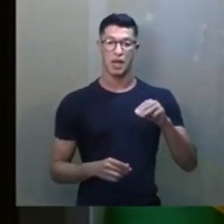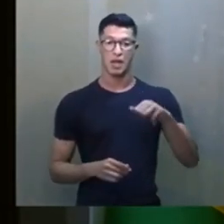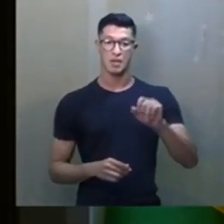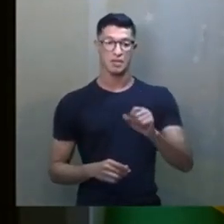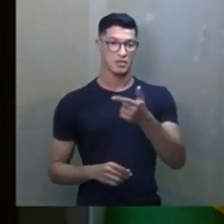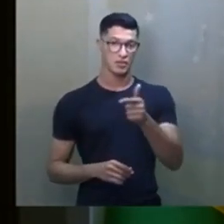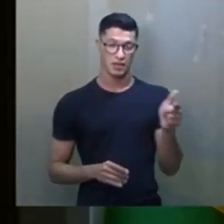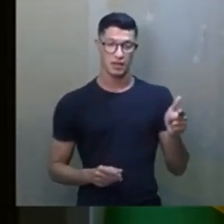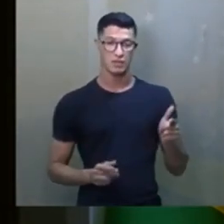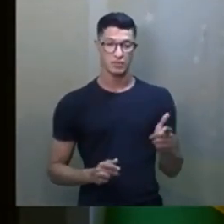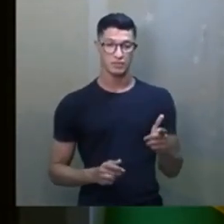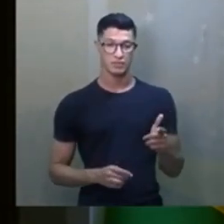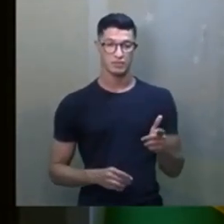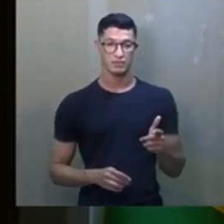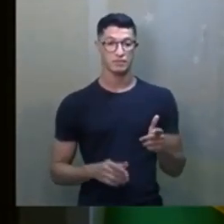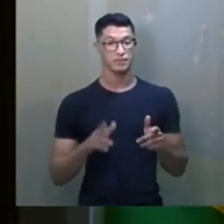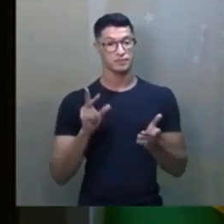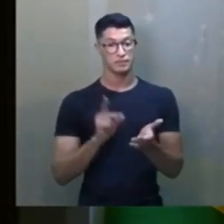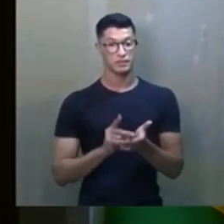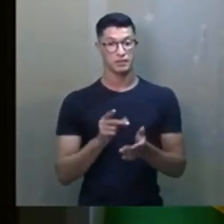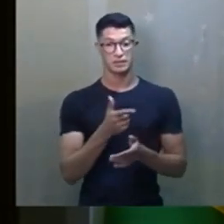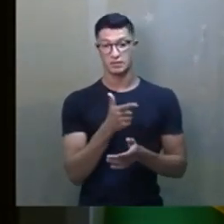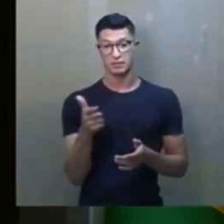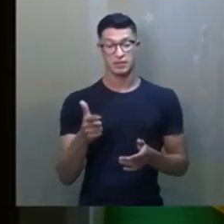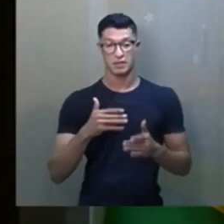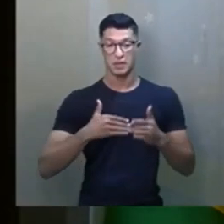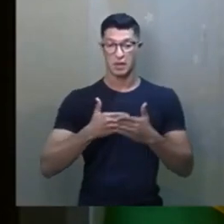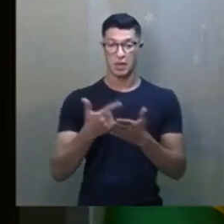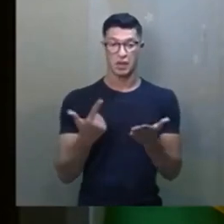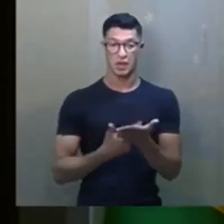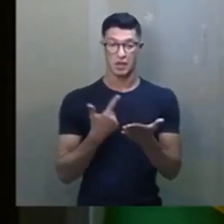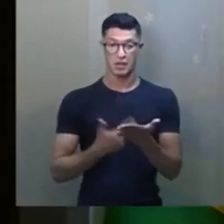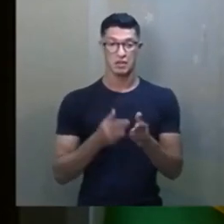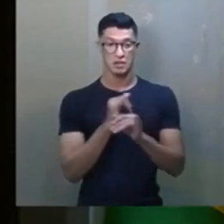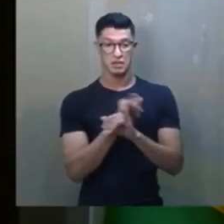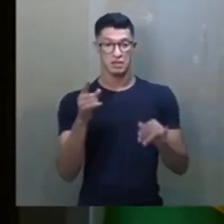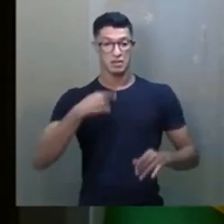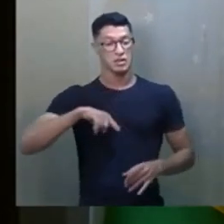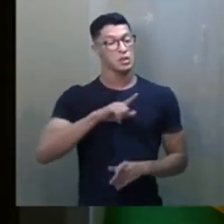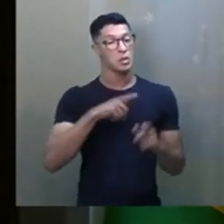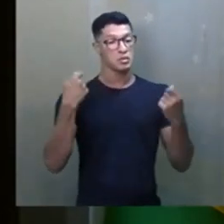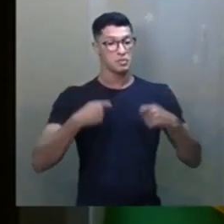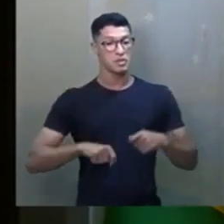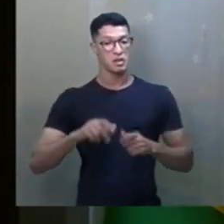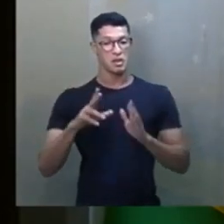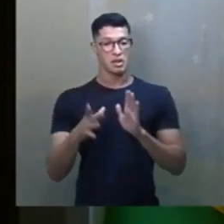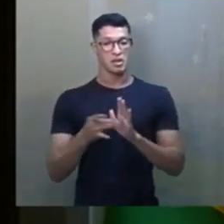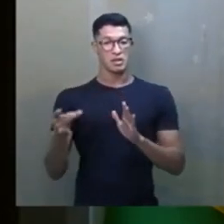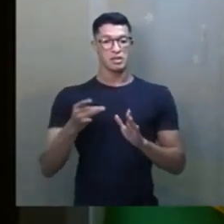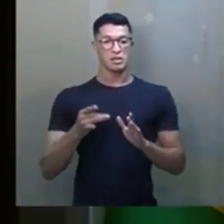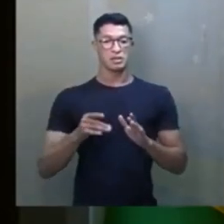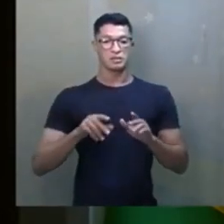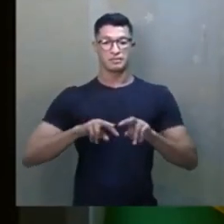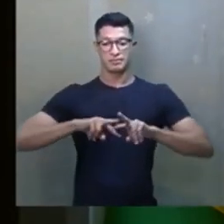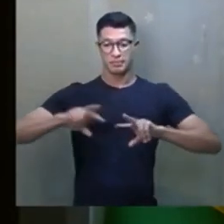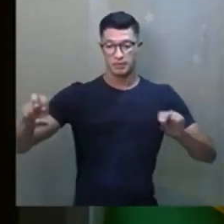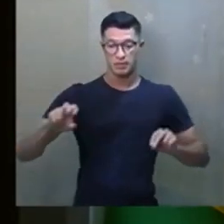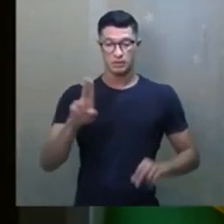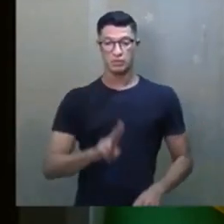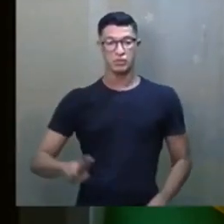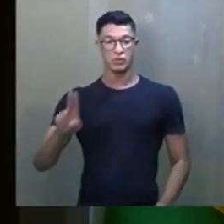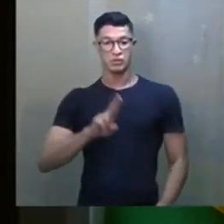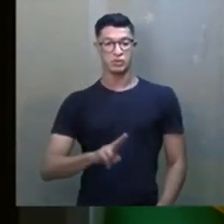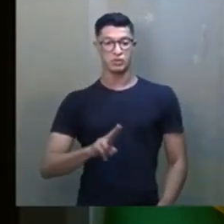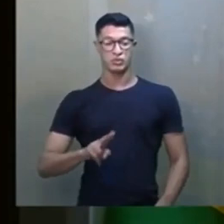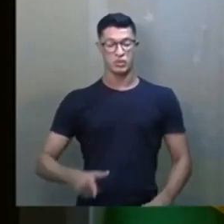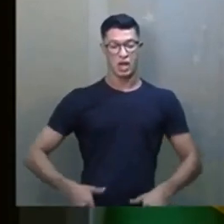Eu não tenho armas. Que aliás, André Luiz, no livro Conduto Espírita, diz que nós devemos, que os espíritos devemos nos esquivar do uso de armas